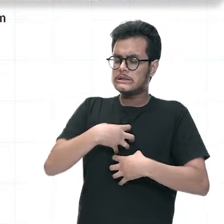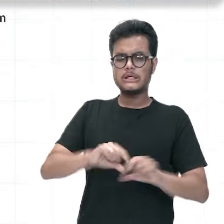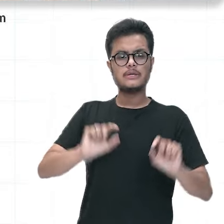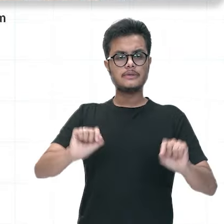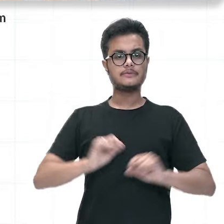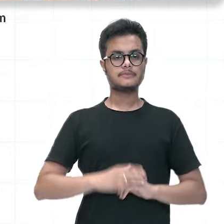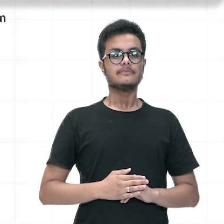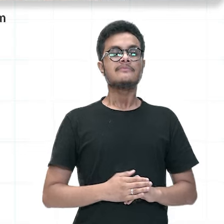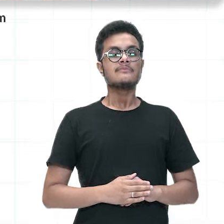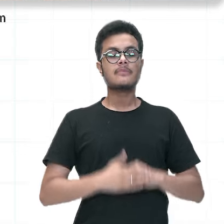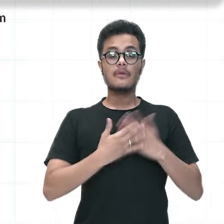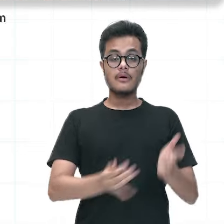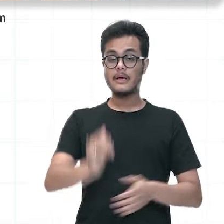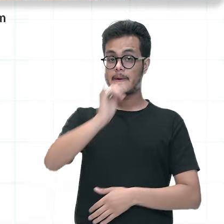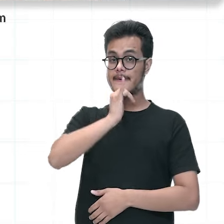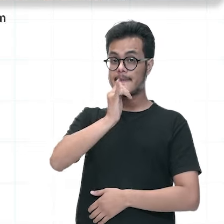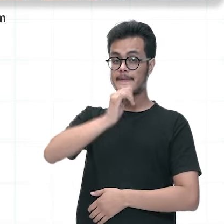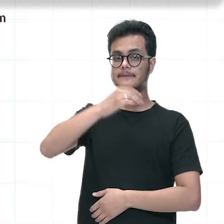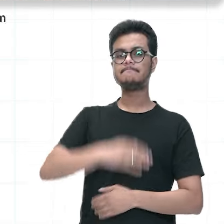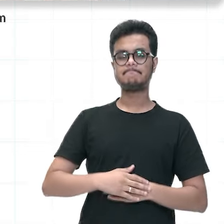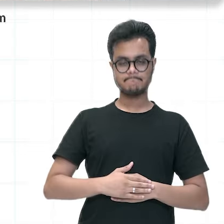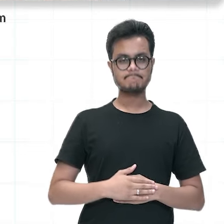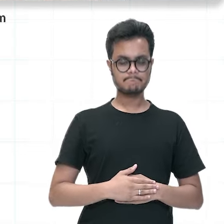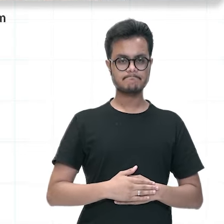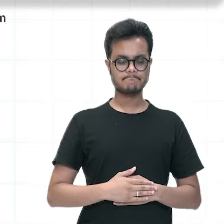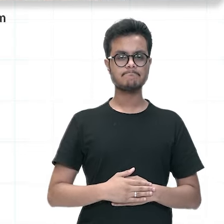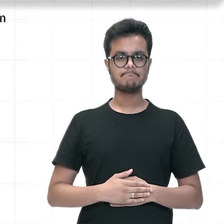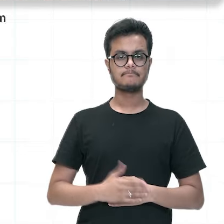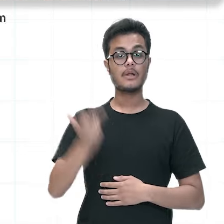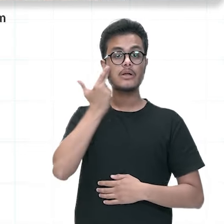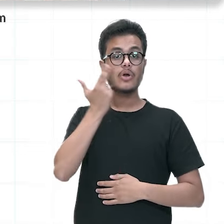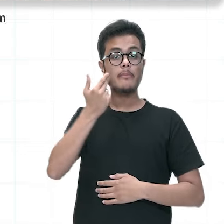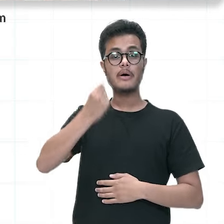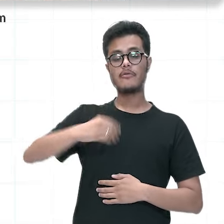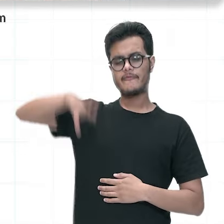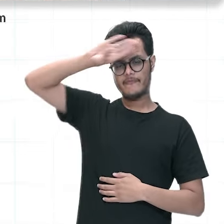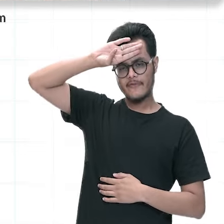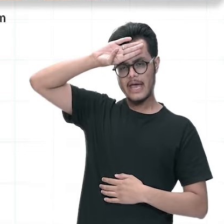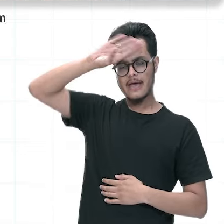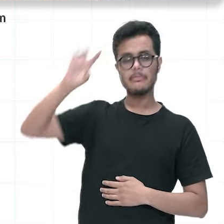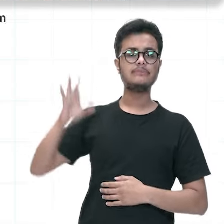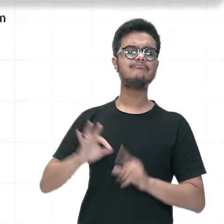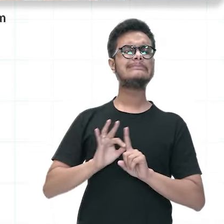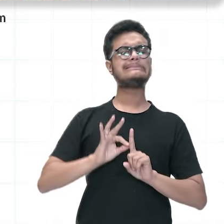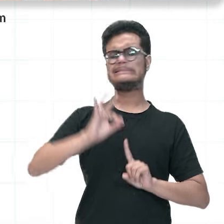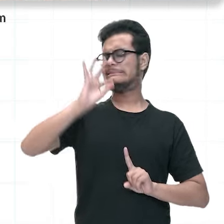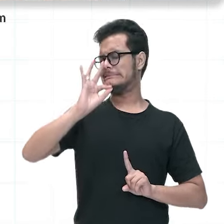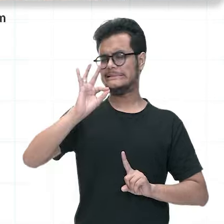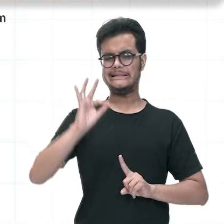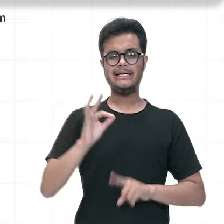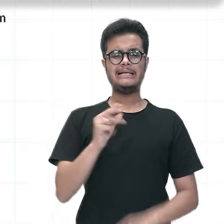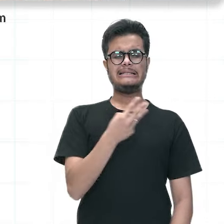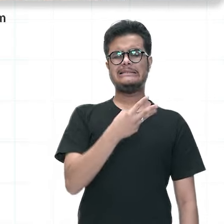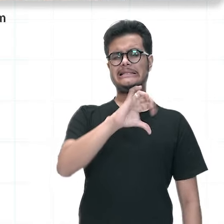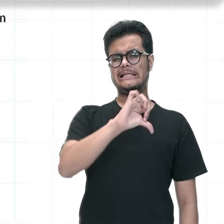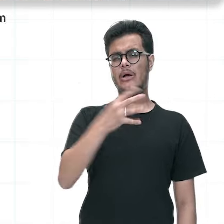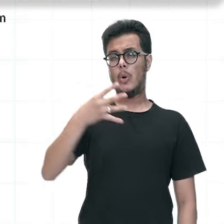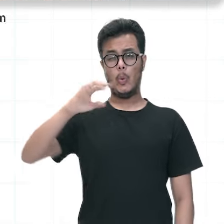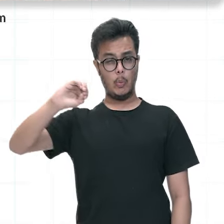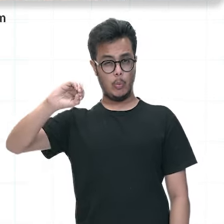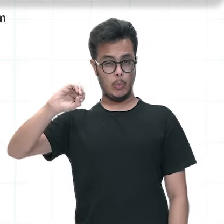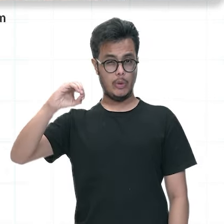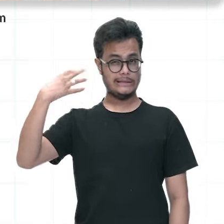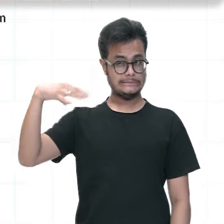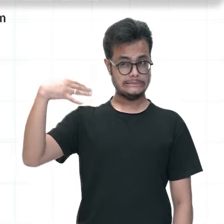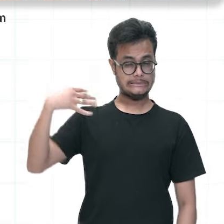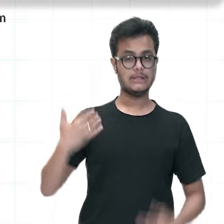Dentre os sintomas dessa doença, os mais comuns são, por exemplo, a febre alta, Uma febre aí que chega a